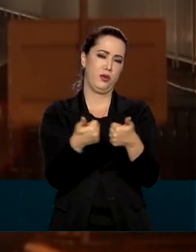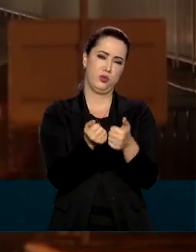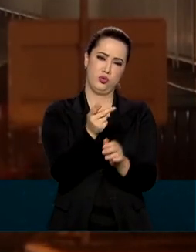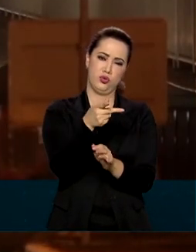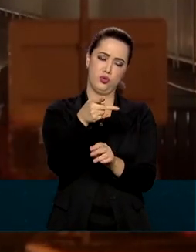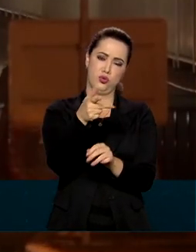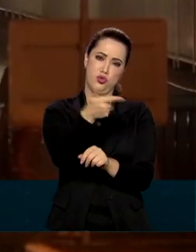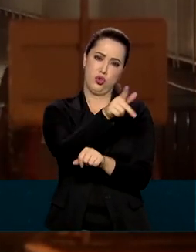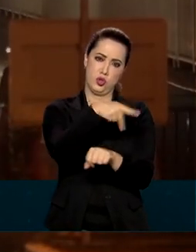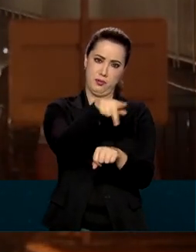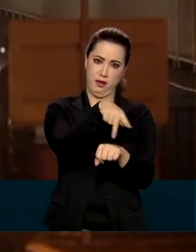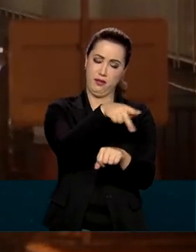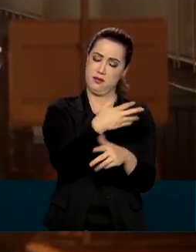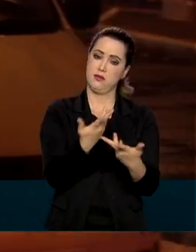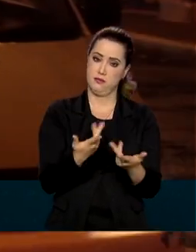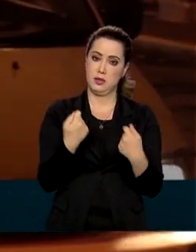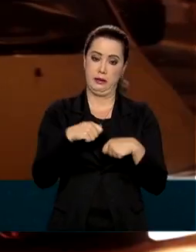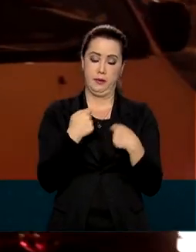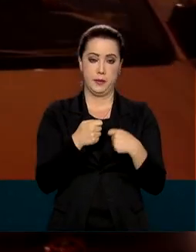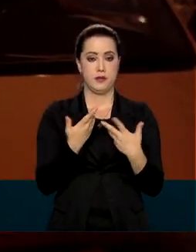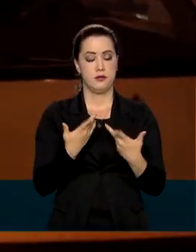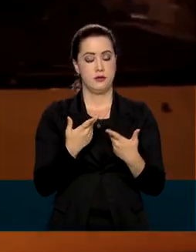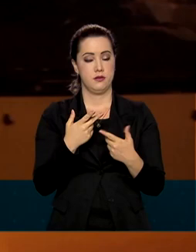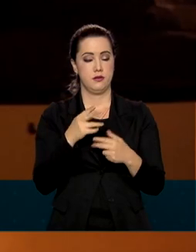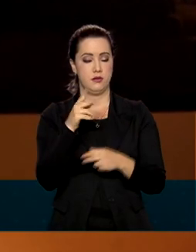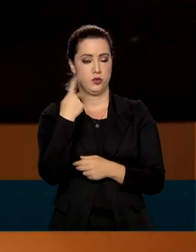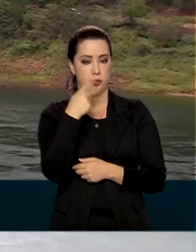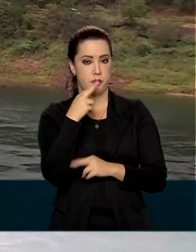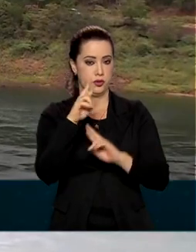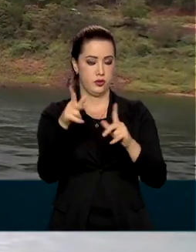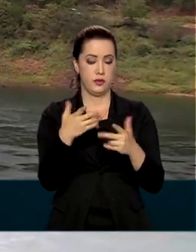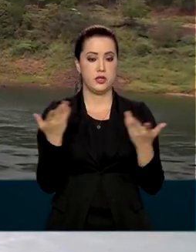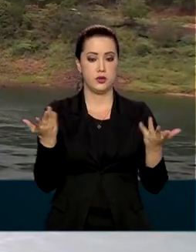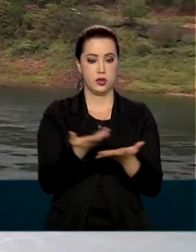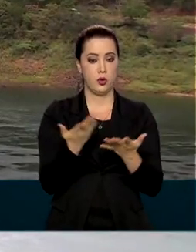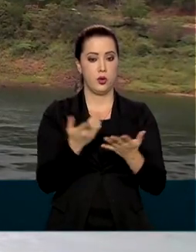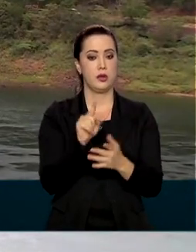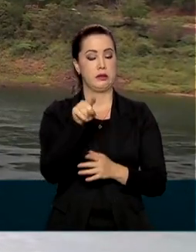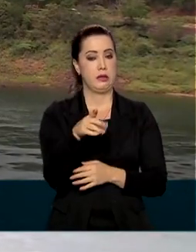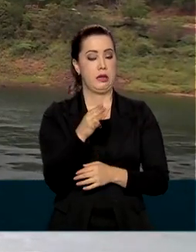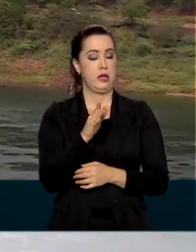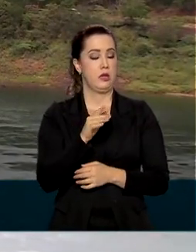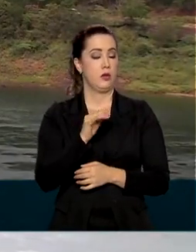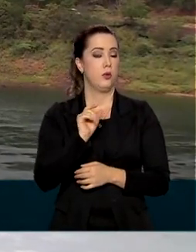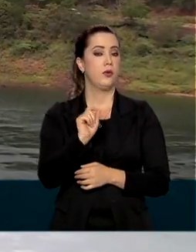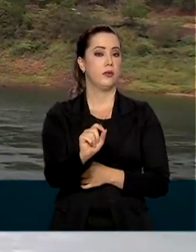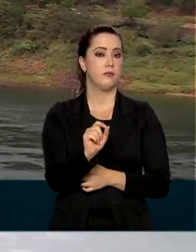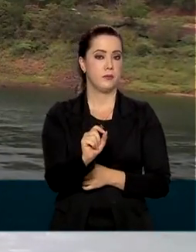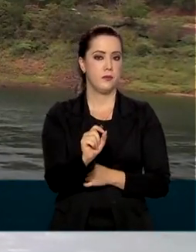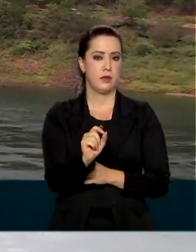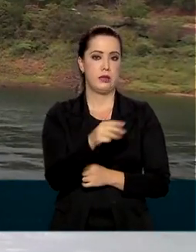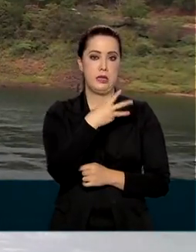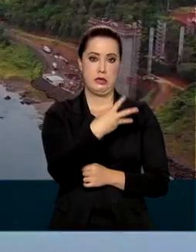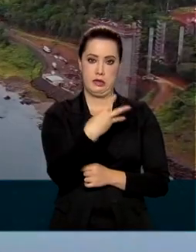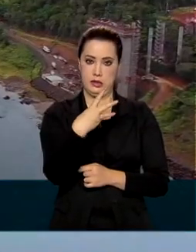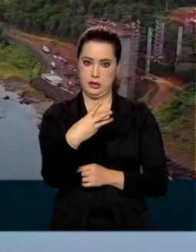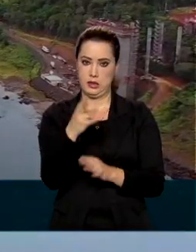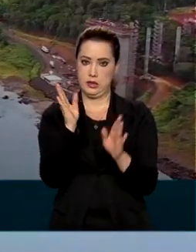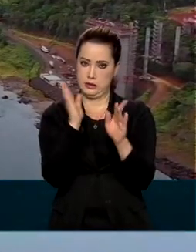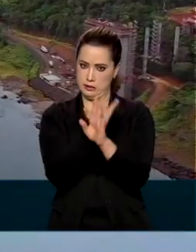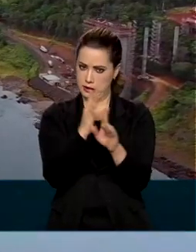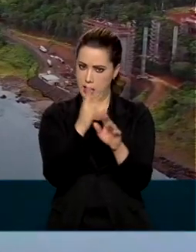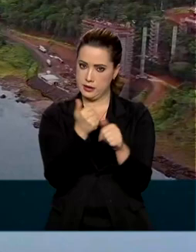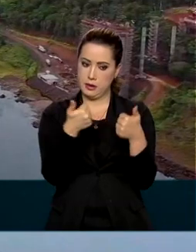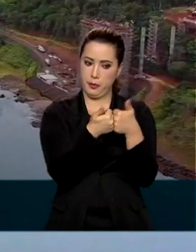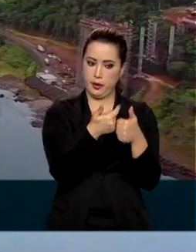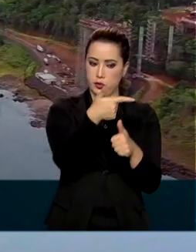Ministério do Desenvolvimento Regional lançou o programa Fronteira Integrada. O programa vai priorizar 33 cidades gêmeas, que muitas